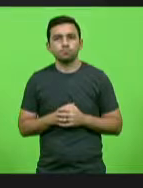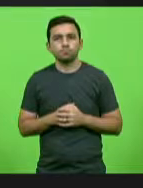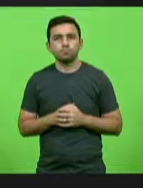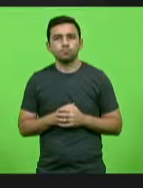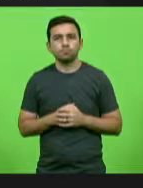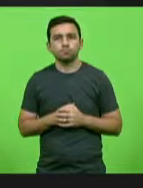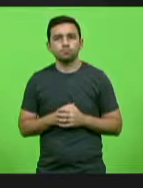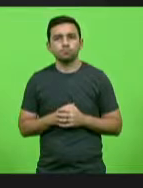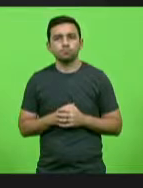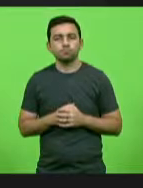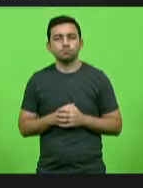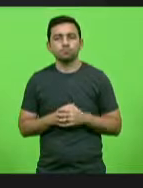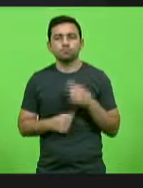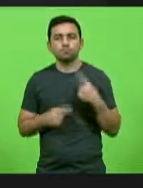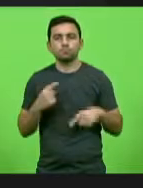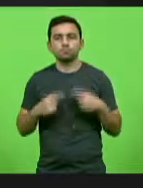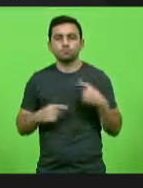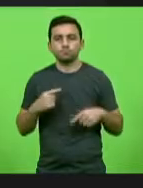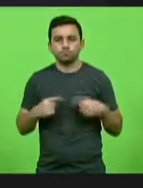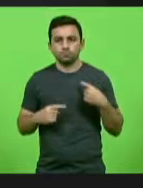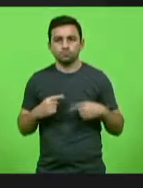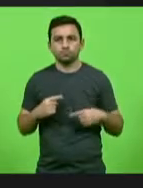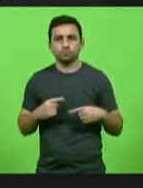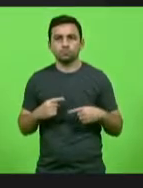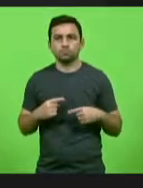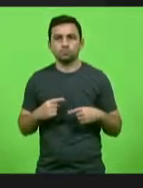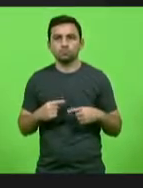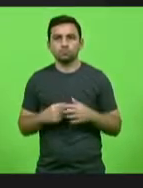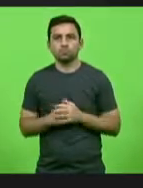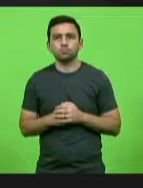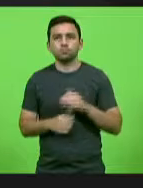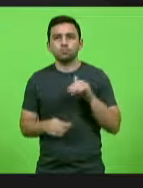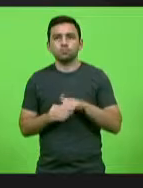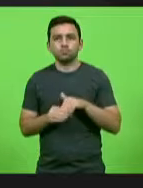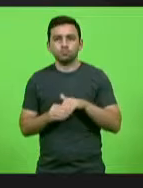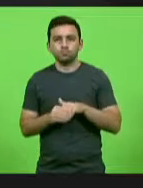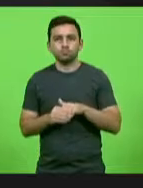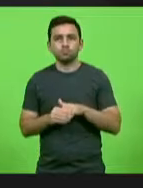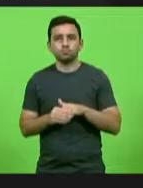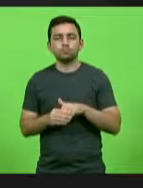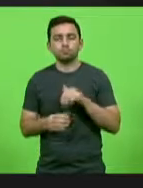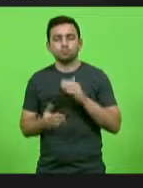Em discussão. Em votação. Aprovado.